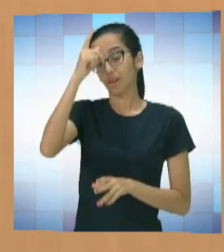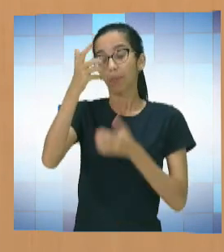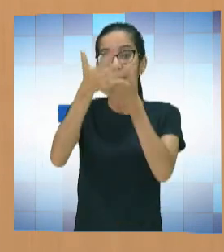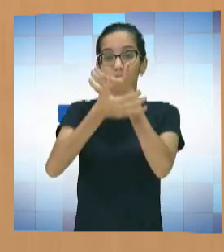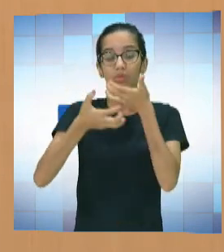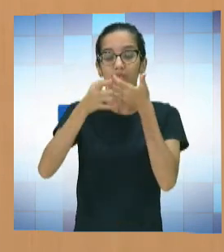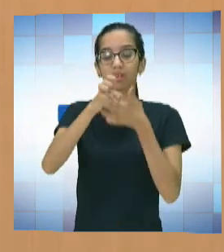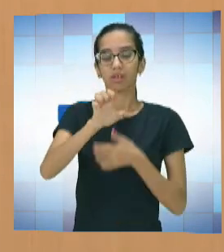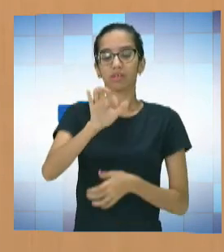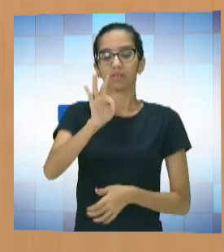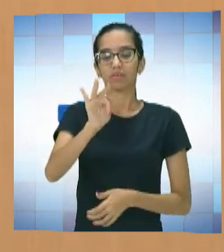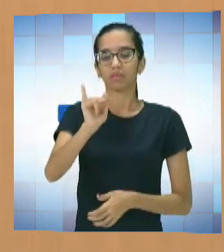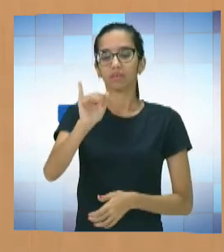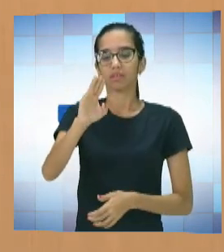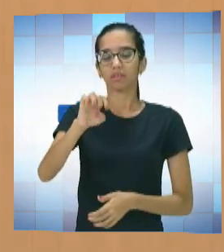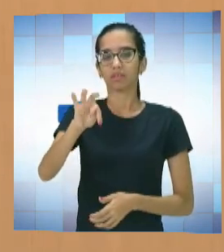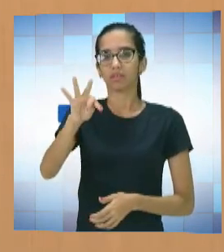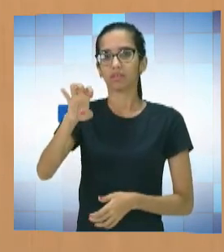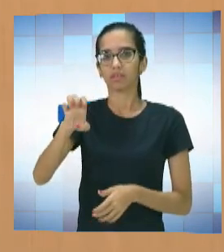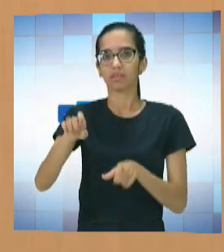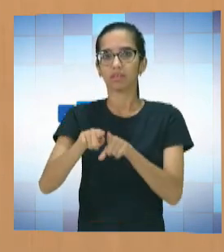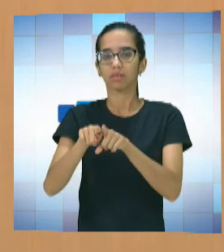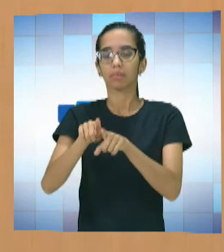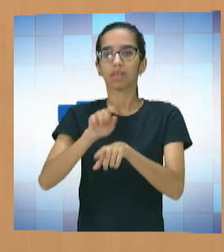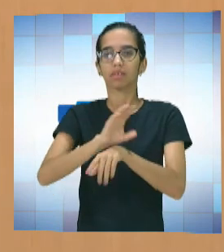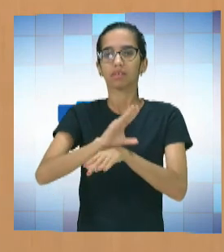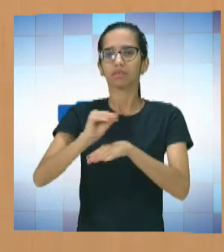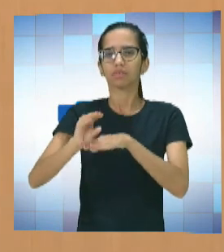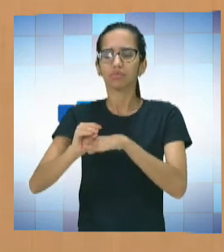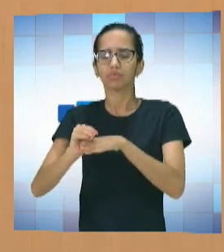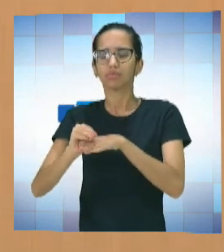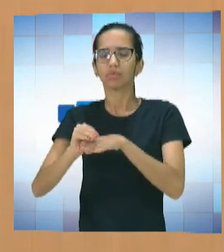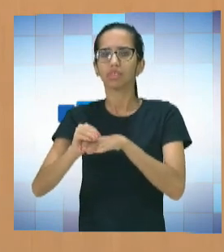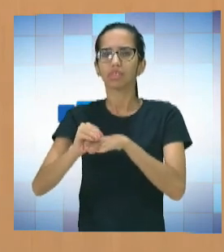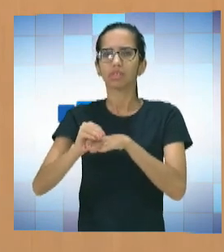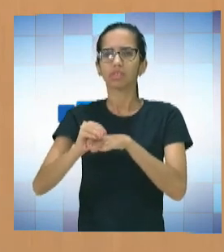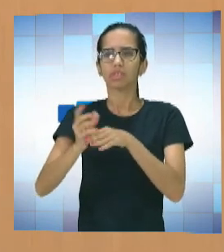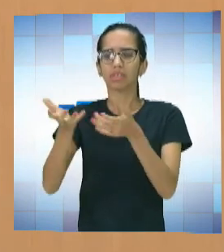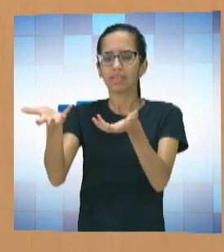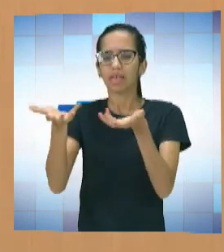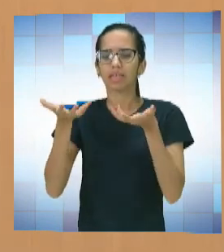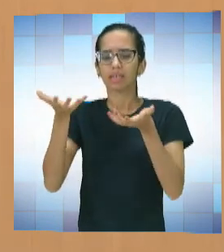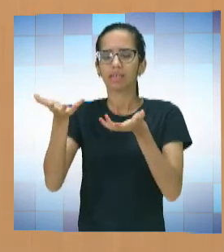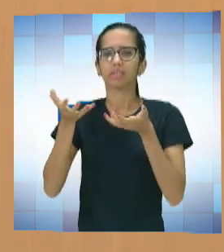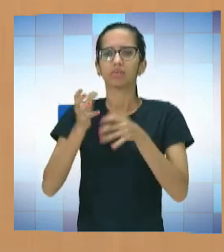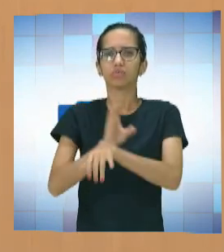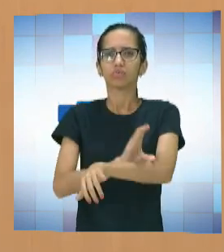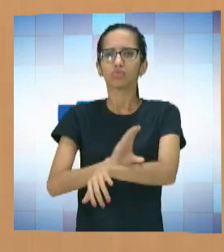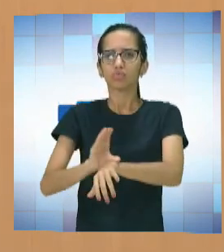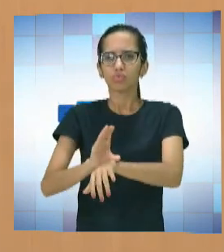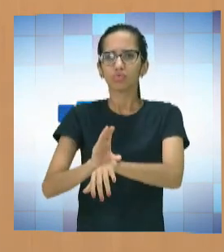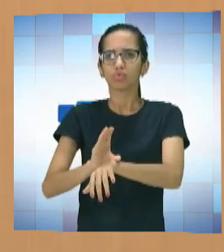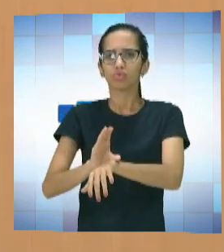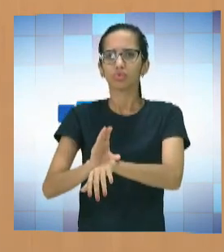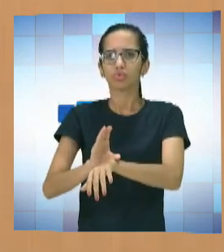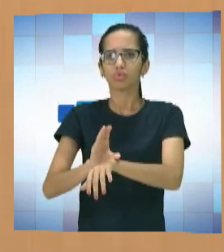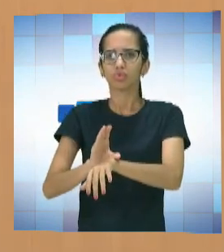Como, por exemplo, a Secretaria de Educação do Estado se preocupar em ministrar curso de língua